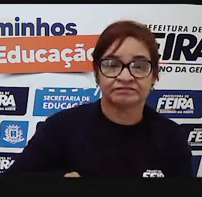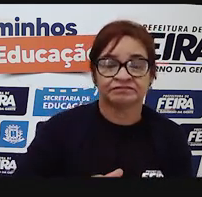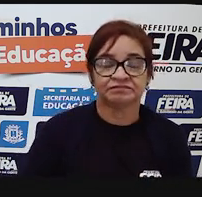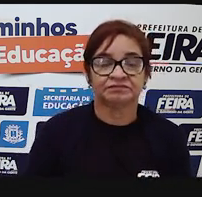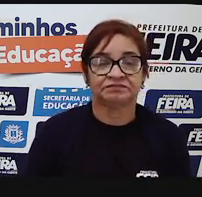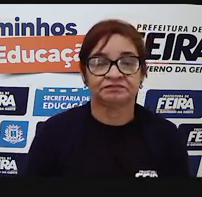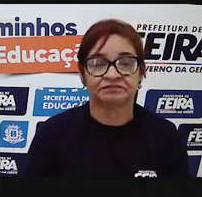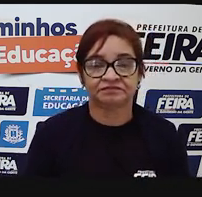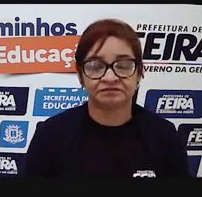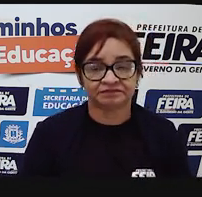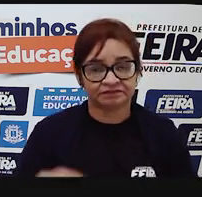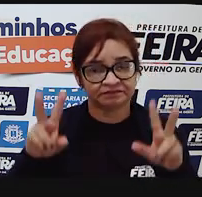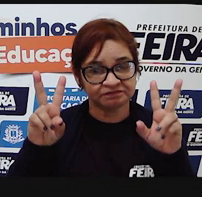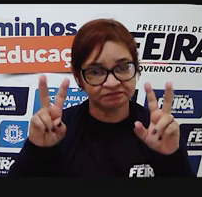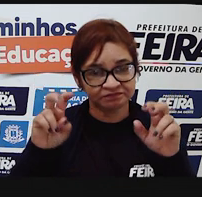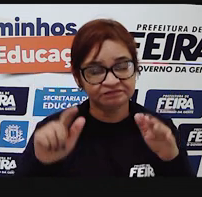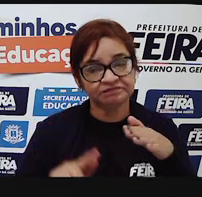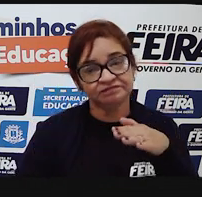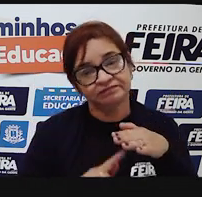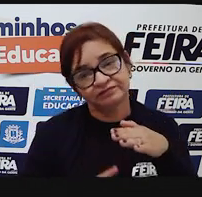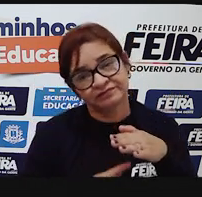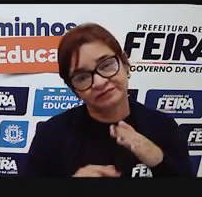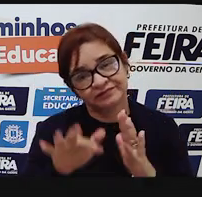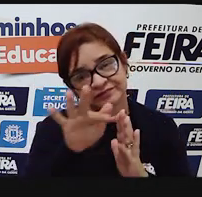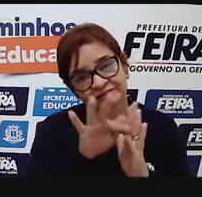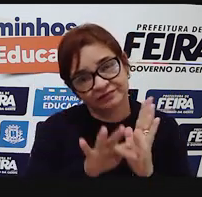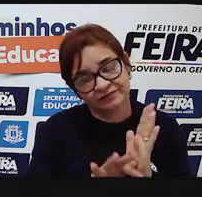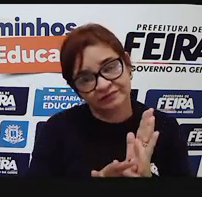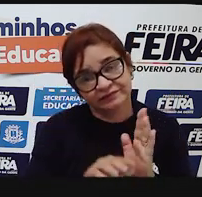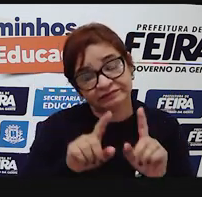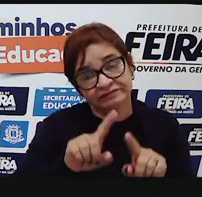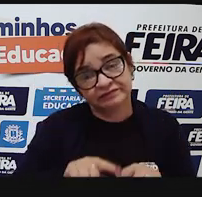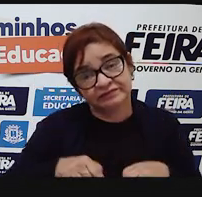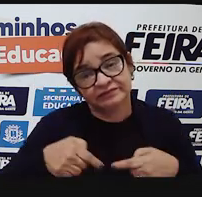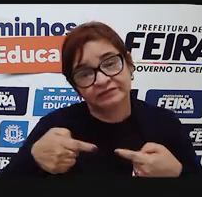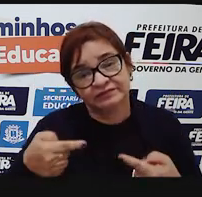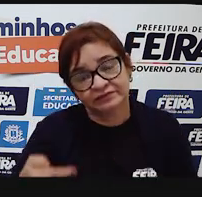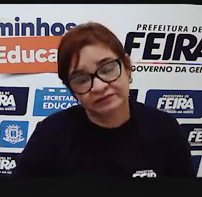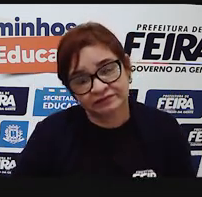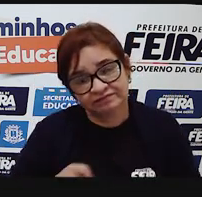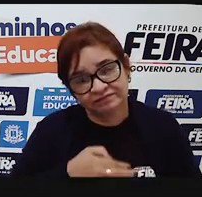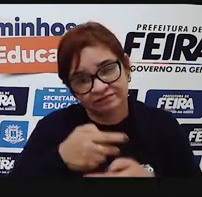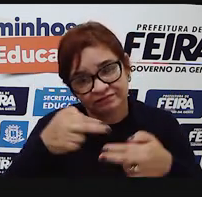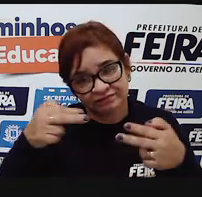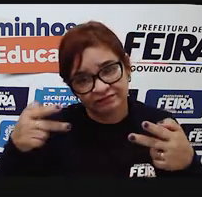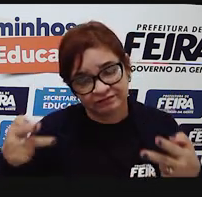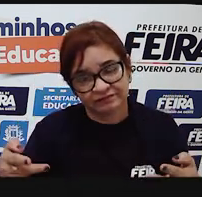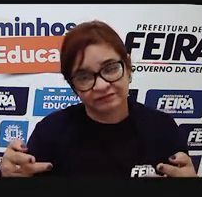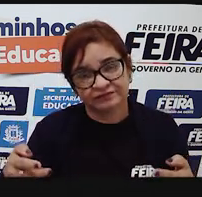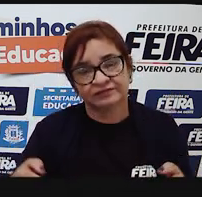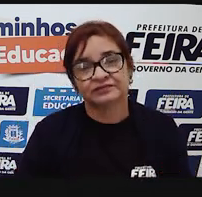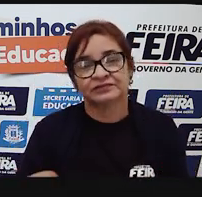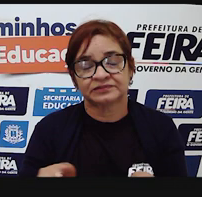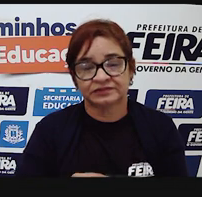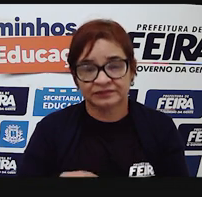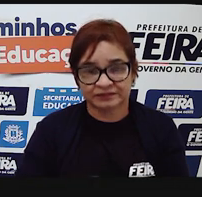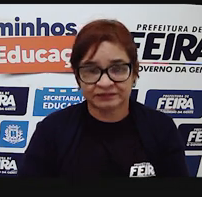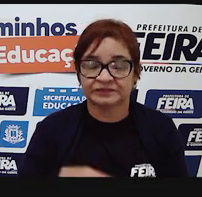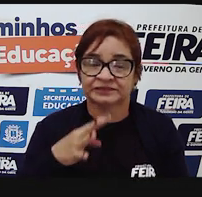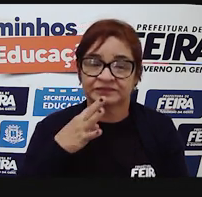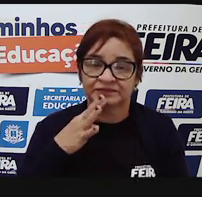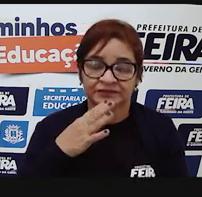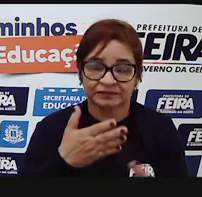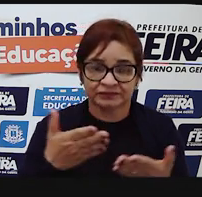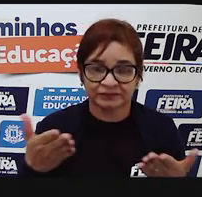com o tema gênero textual, não é? Mas com outras diversidades de gênero para apresentar para